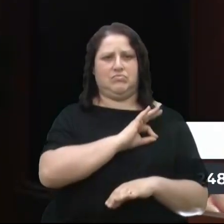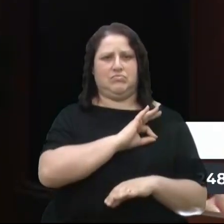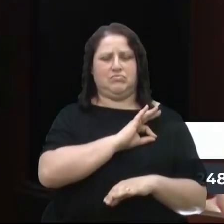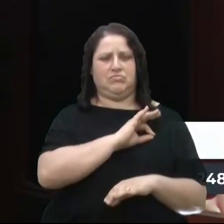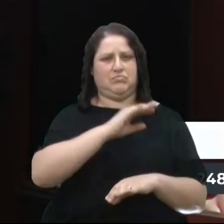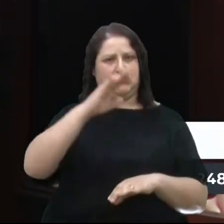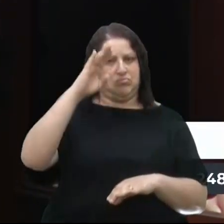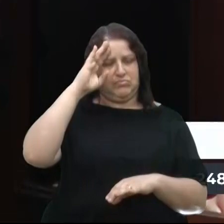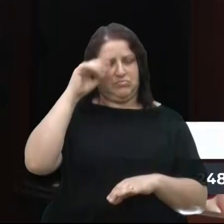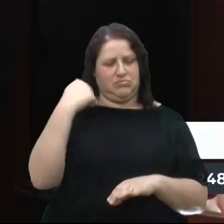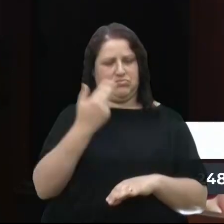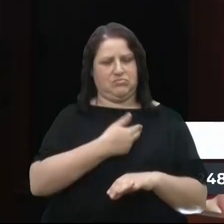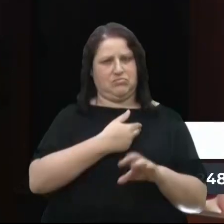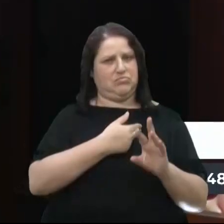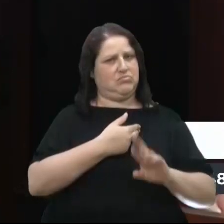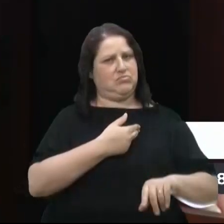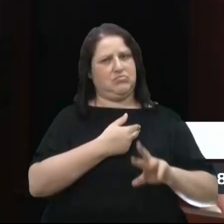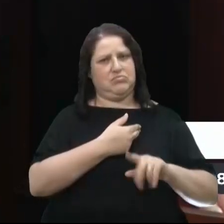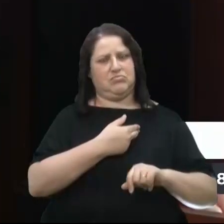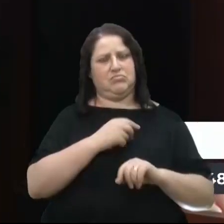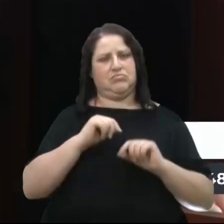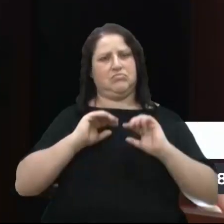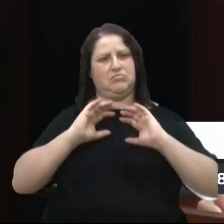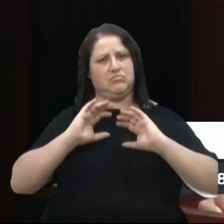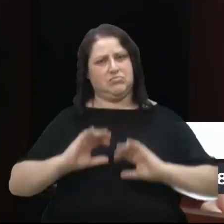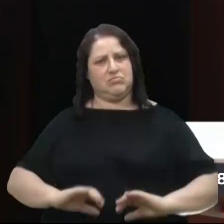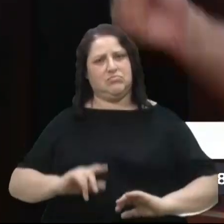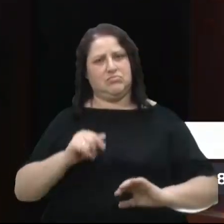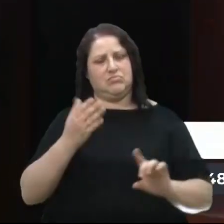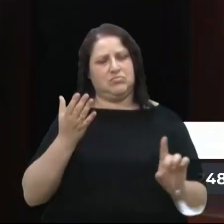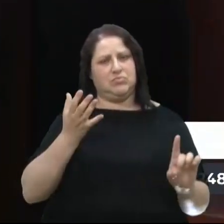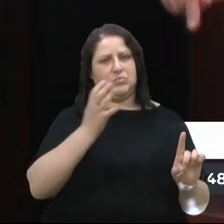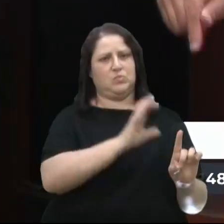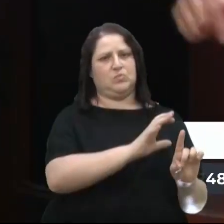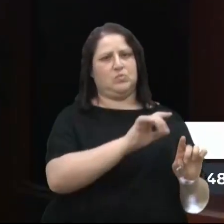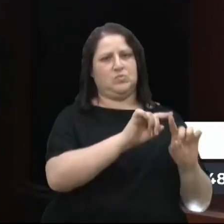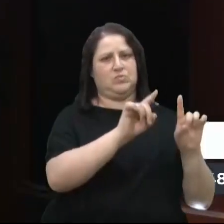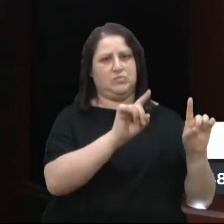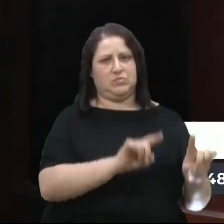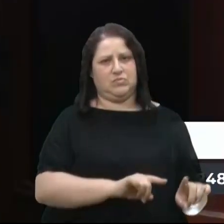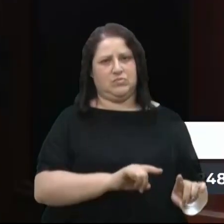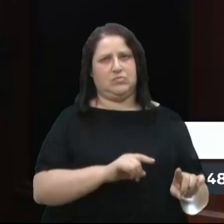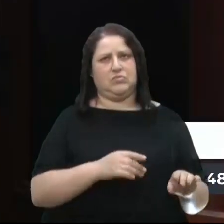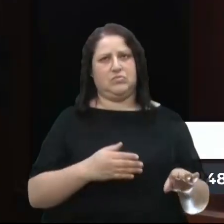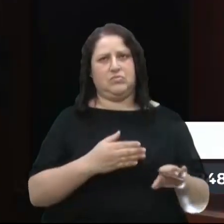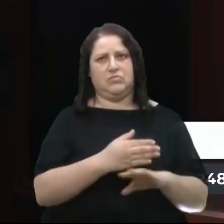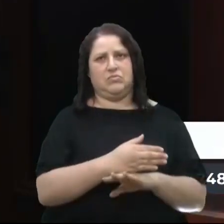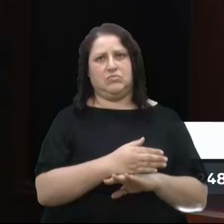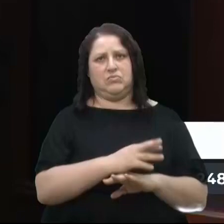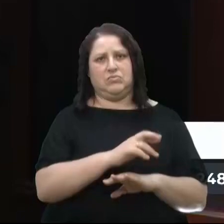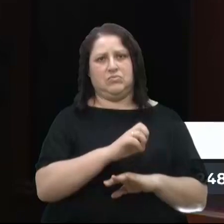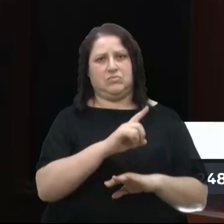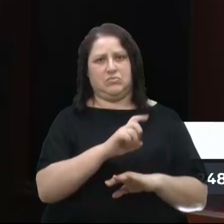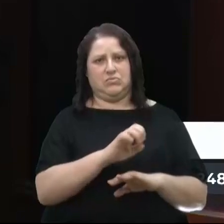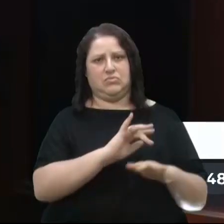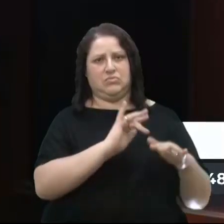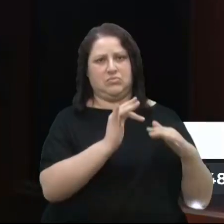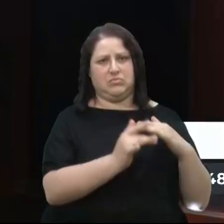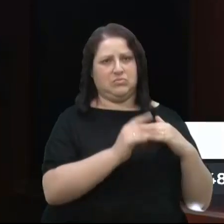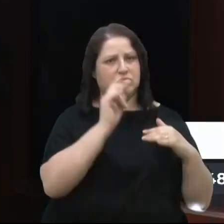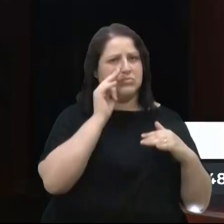E as atitudes de perseguir um trabalhador, ir para a rede do trabalhador, verificar se